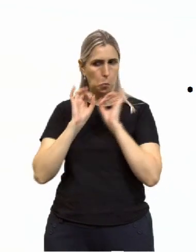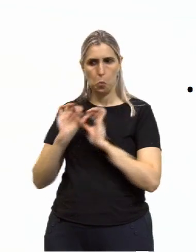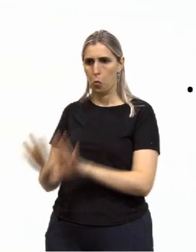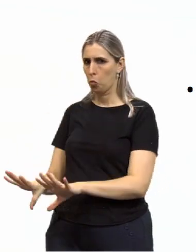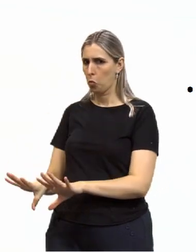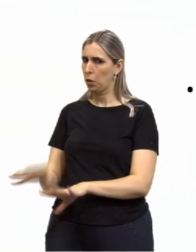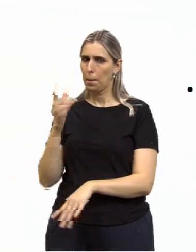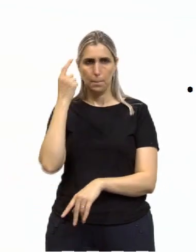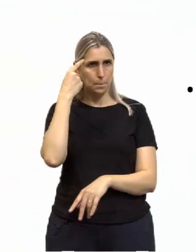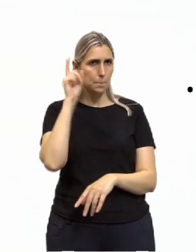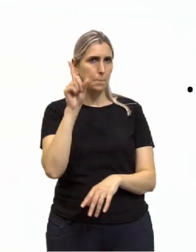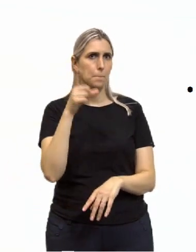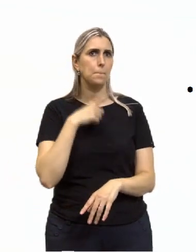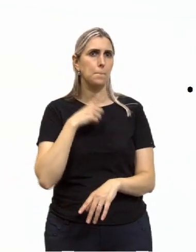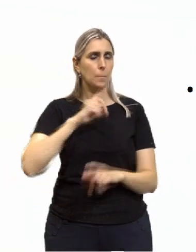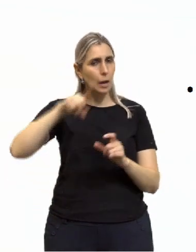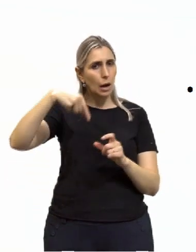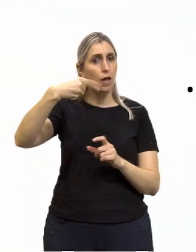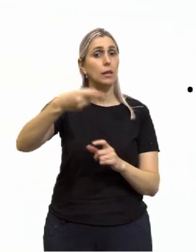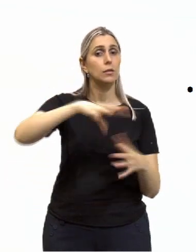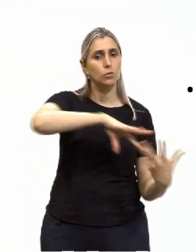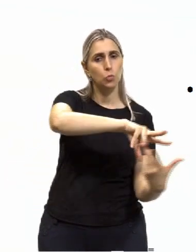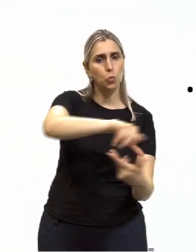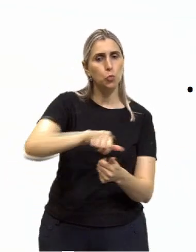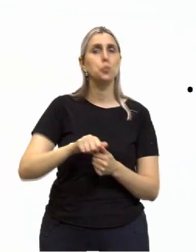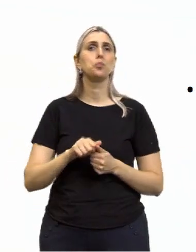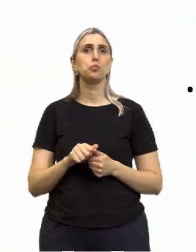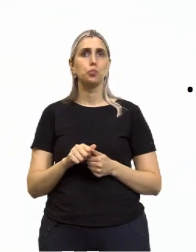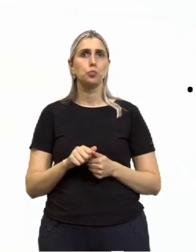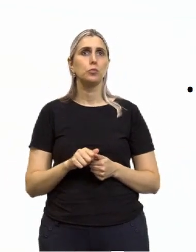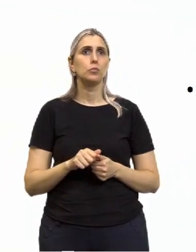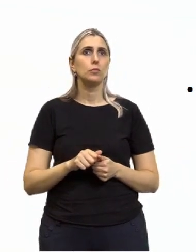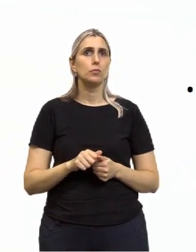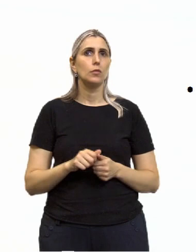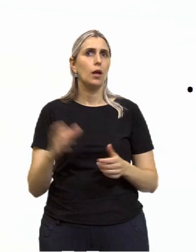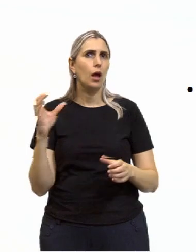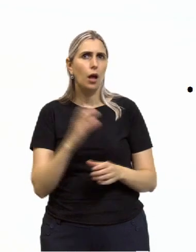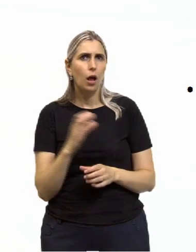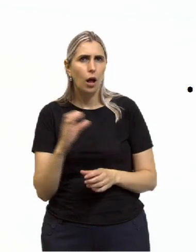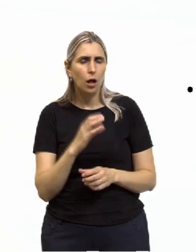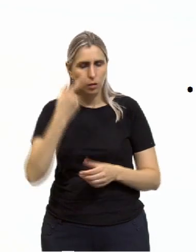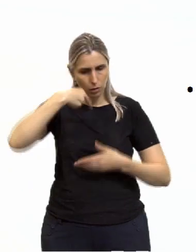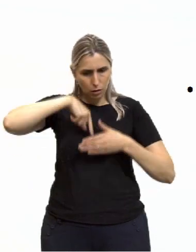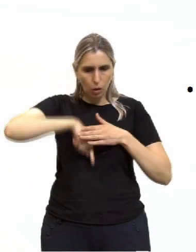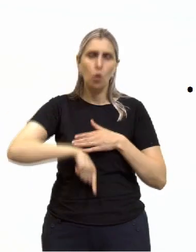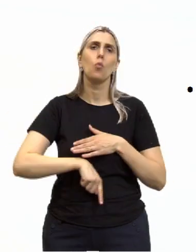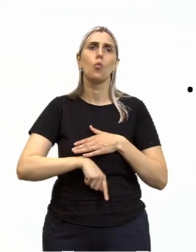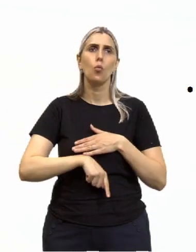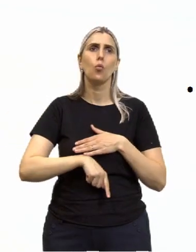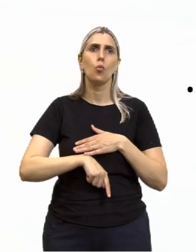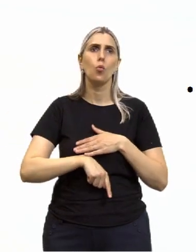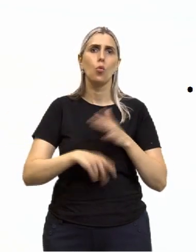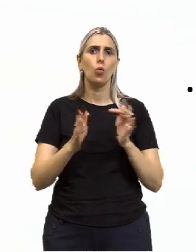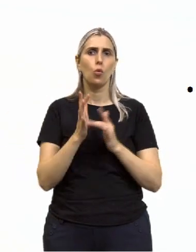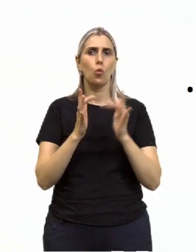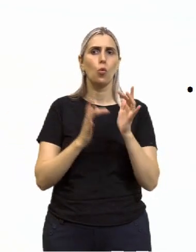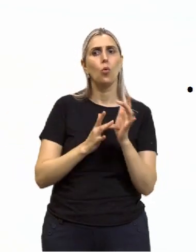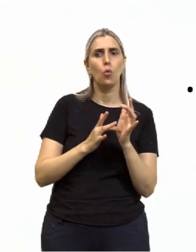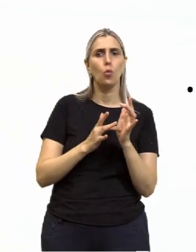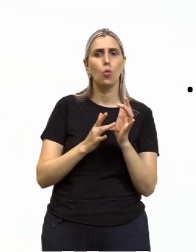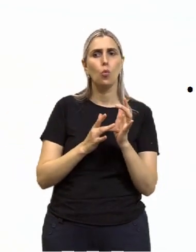ideia porque existe algo além deste mundo. A emergência da subjetividade, ou seja, a cristã